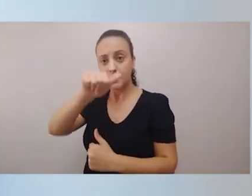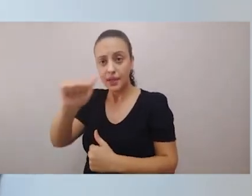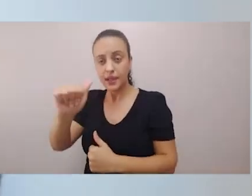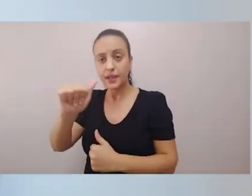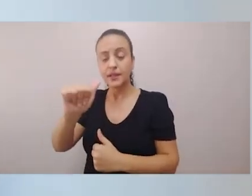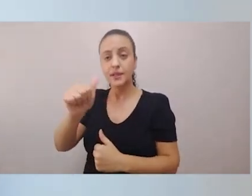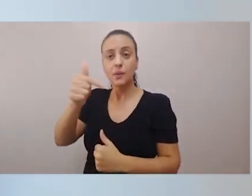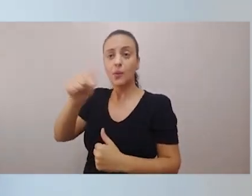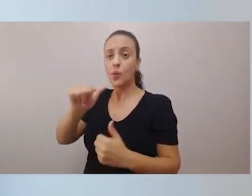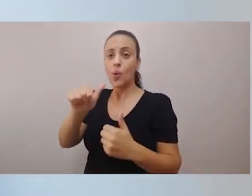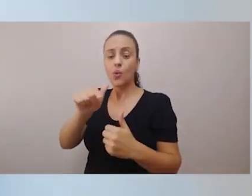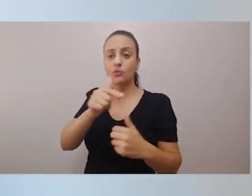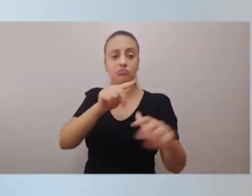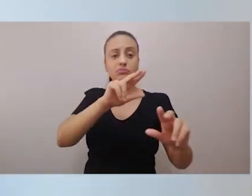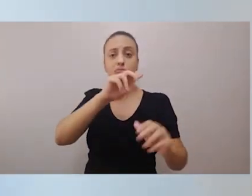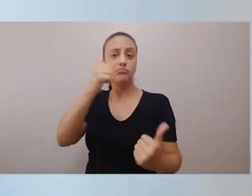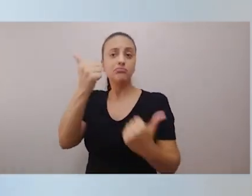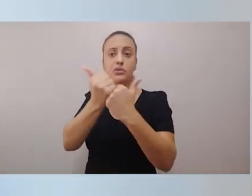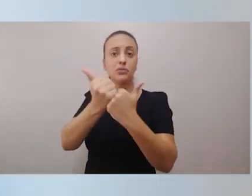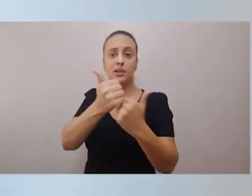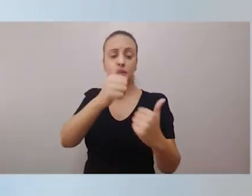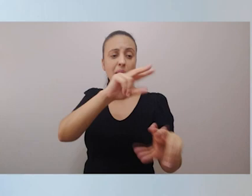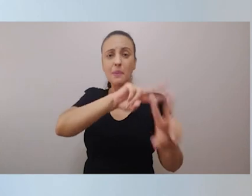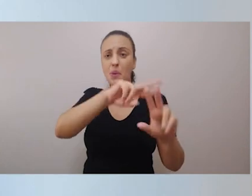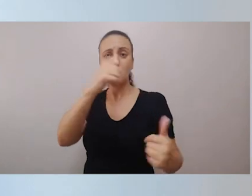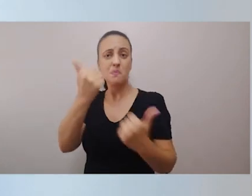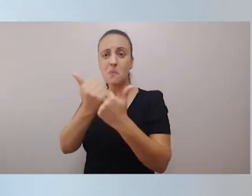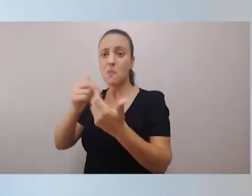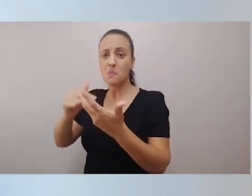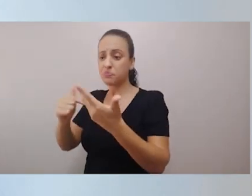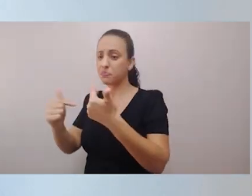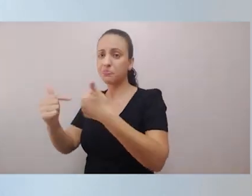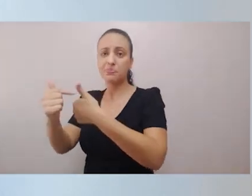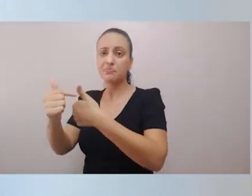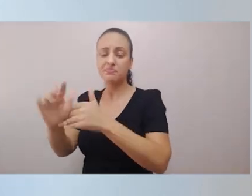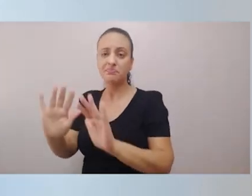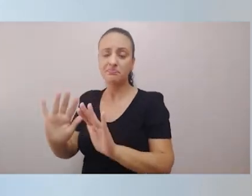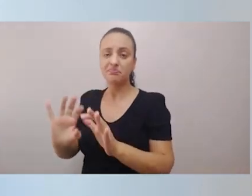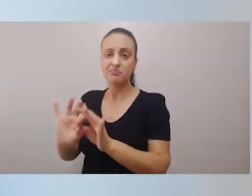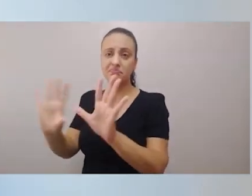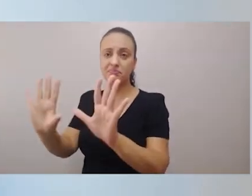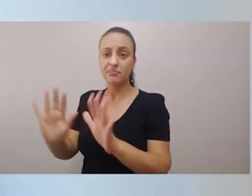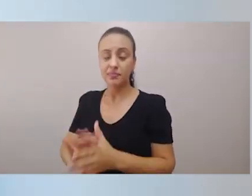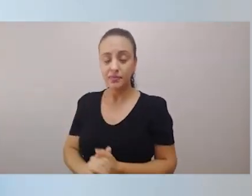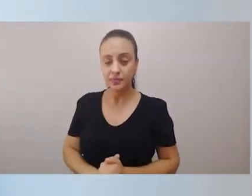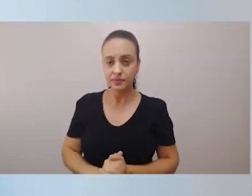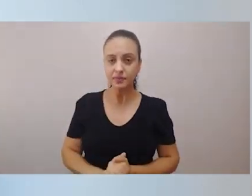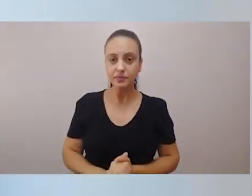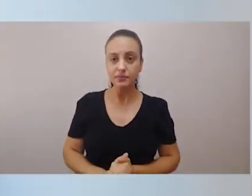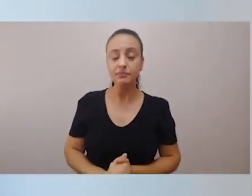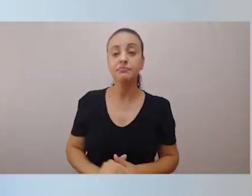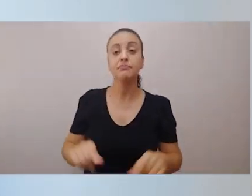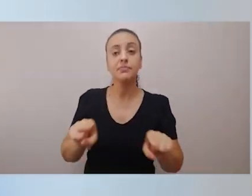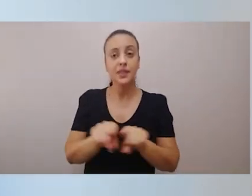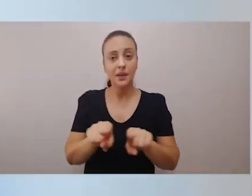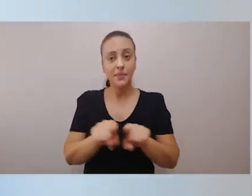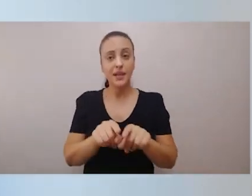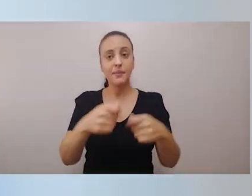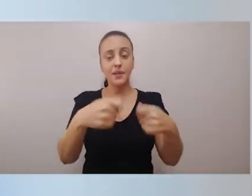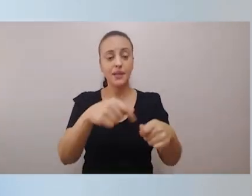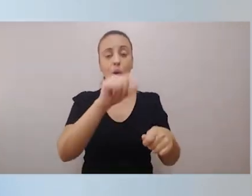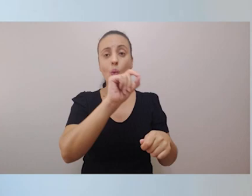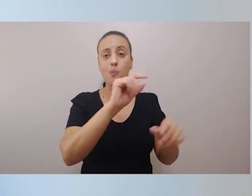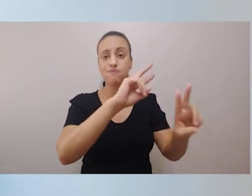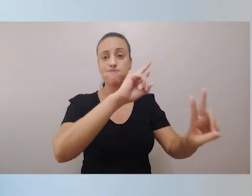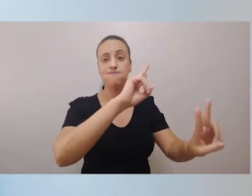alternativas à prisão. E precisamos que as unidades prisionais forneçam a todos aqueles que trabalham com